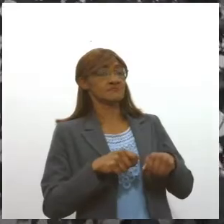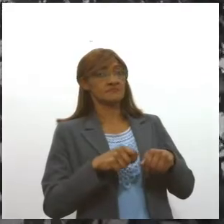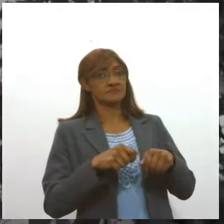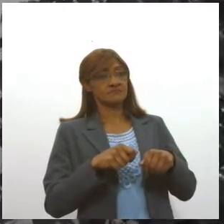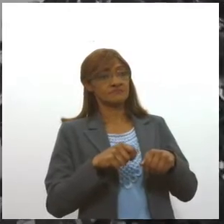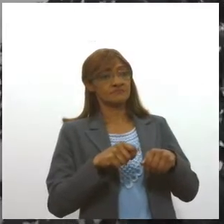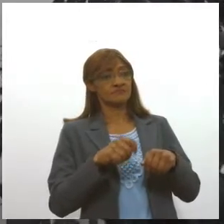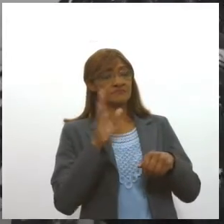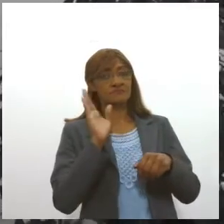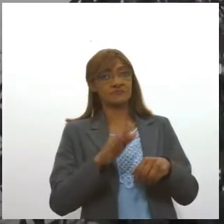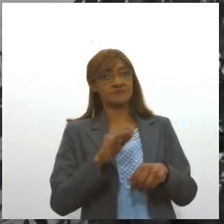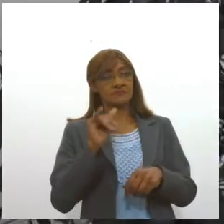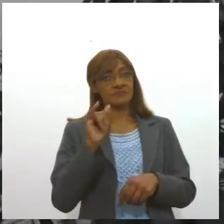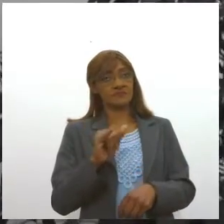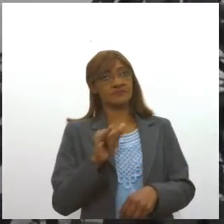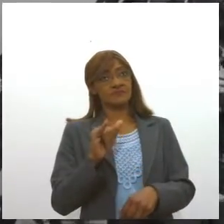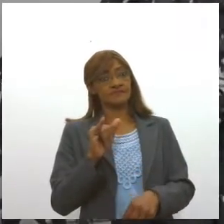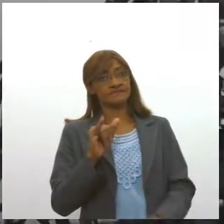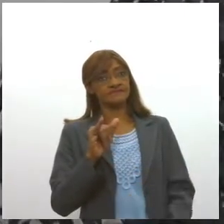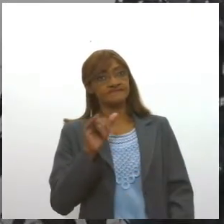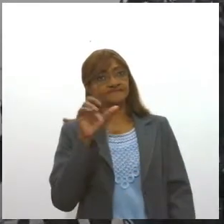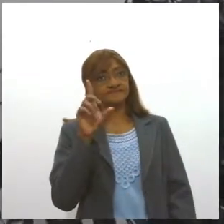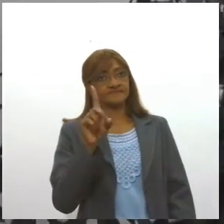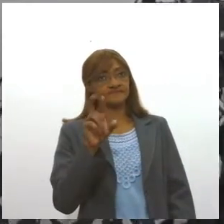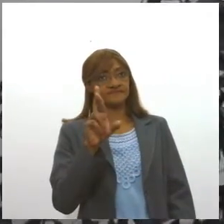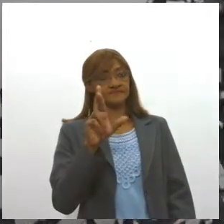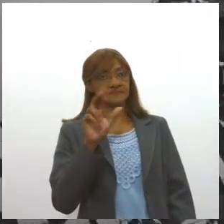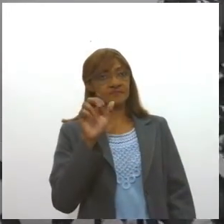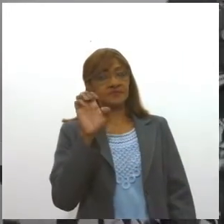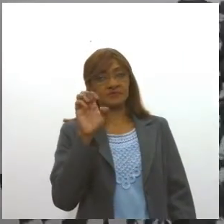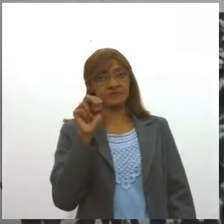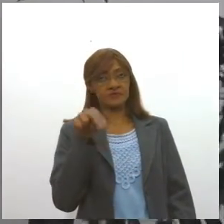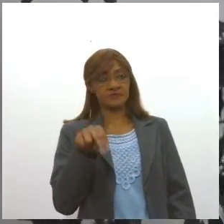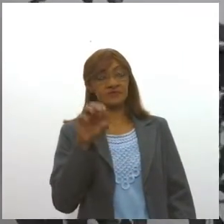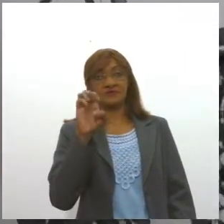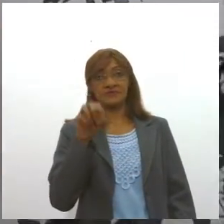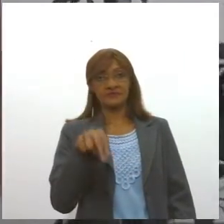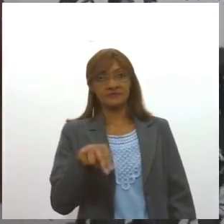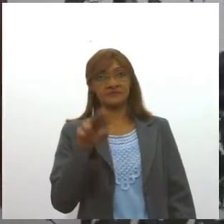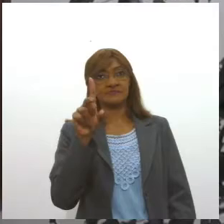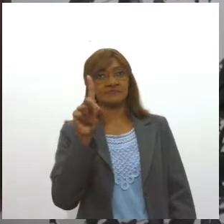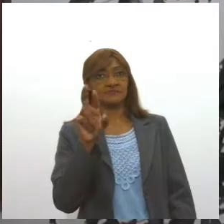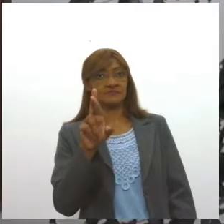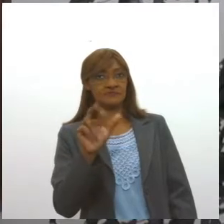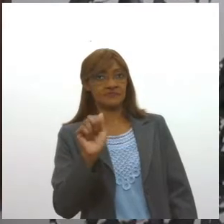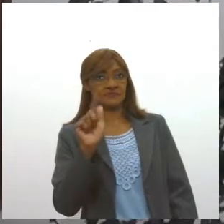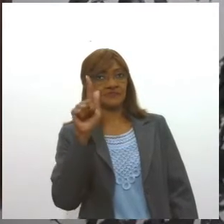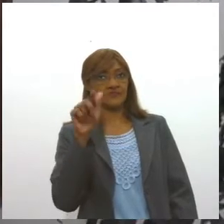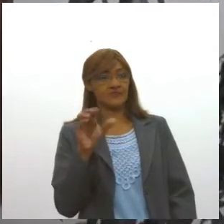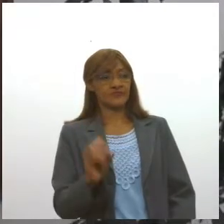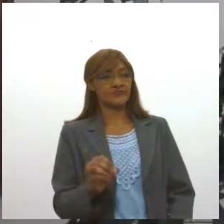instituição responsável pela liberação da inspeção, nós estamos acompanhando de fato.